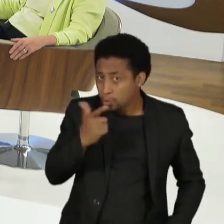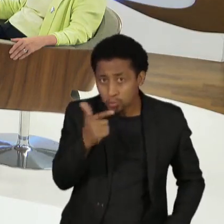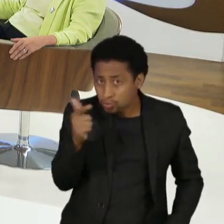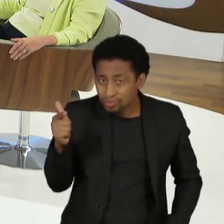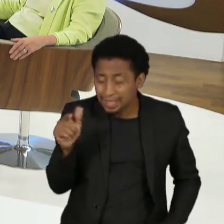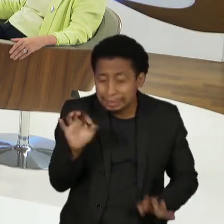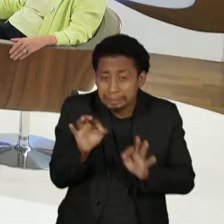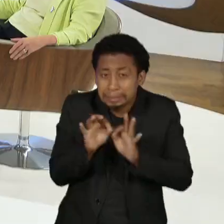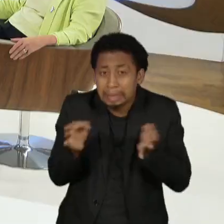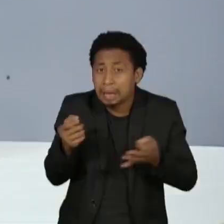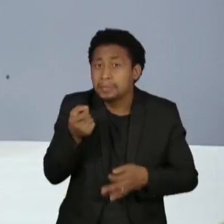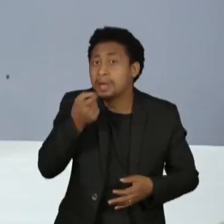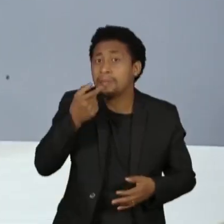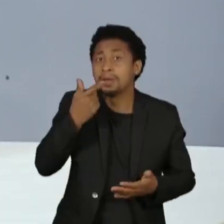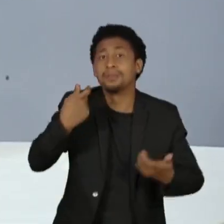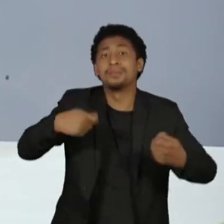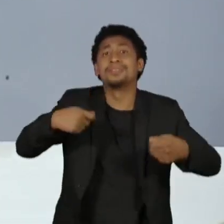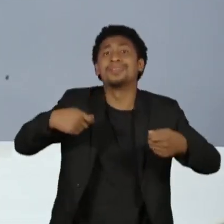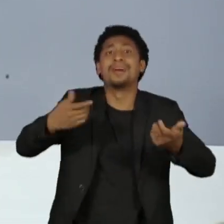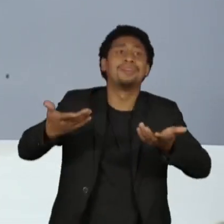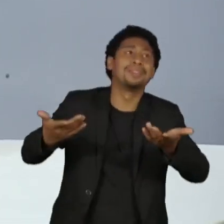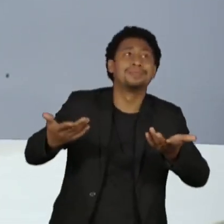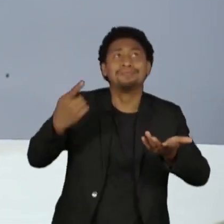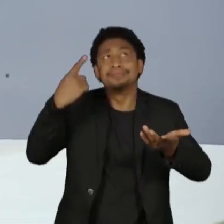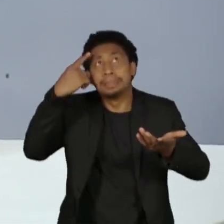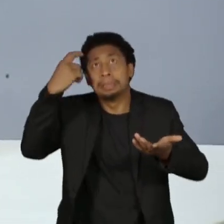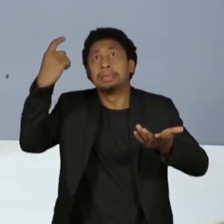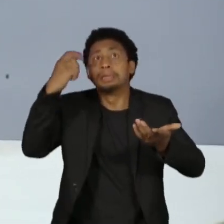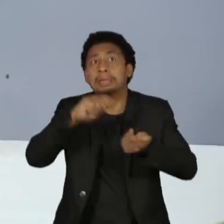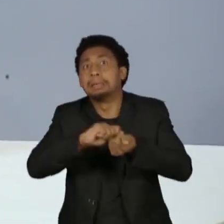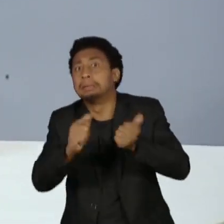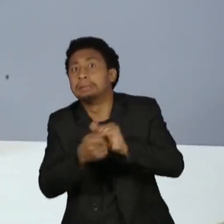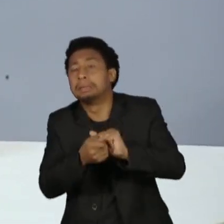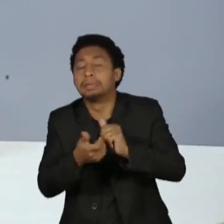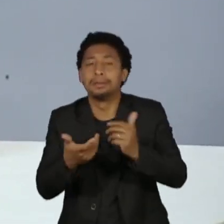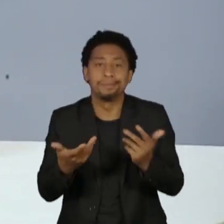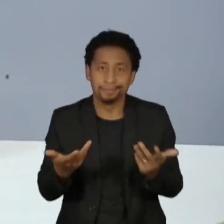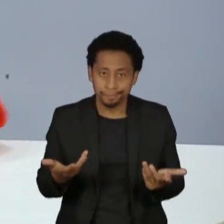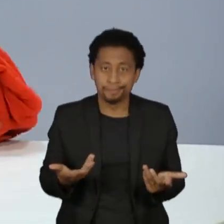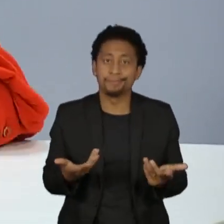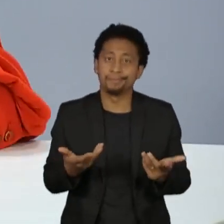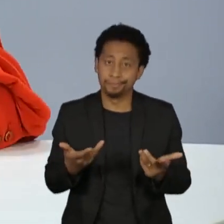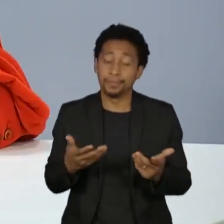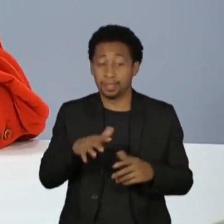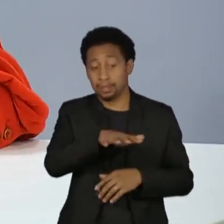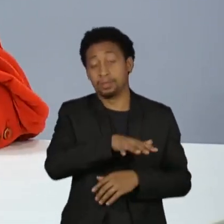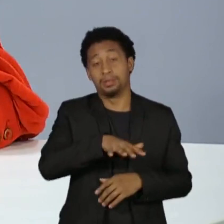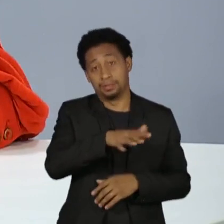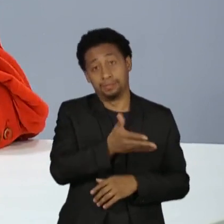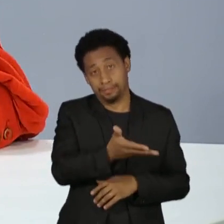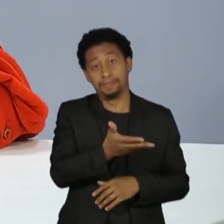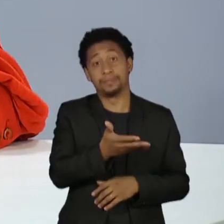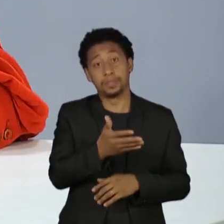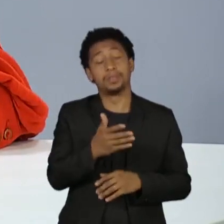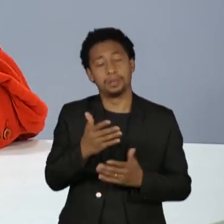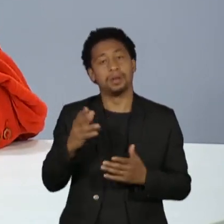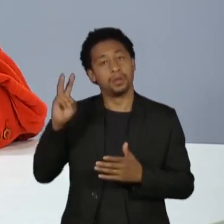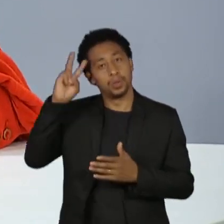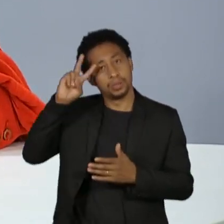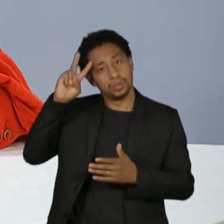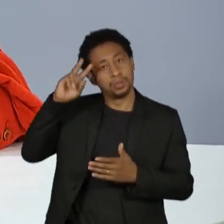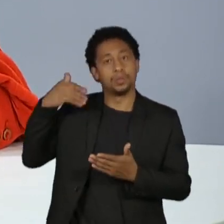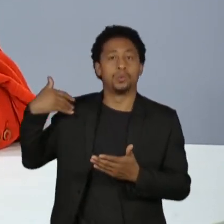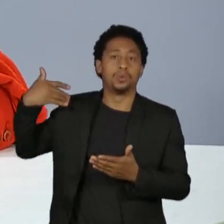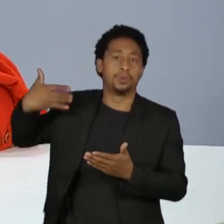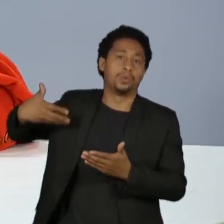improvisar, como eles relataram, por exemplo, na Amazônia Real. Então, é um problema histórico que acontece em todos